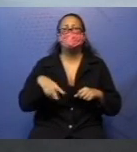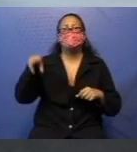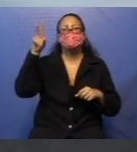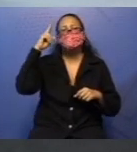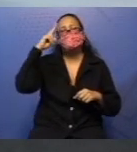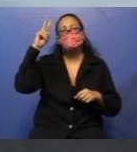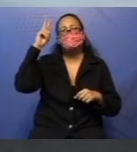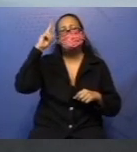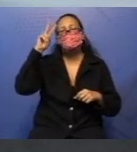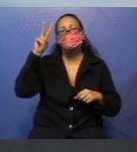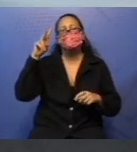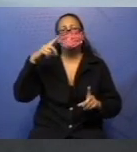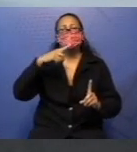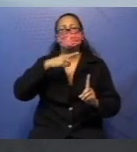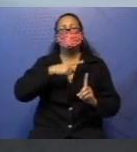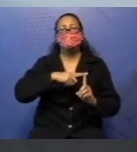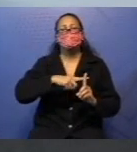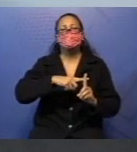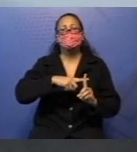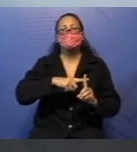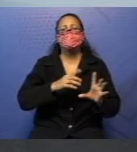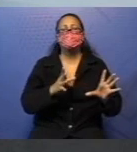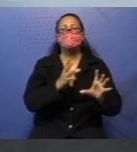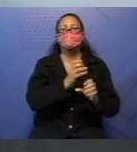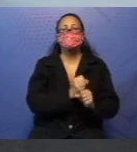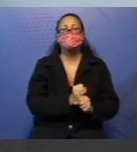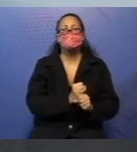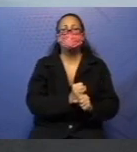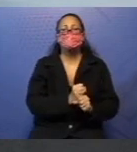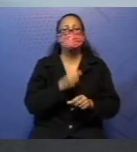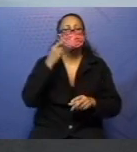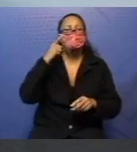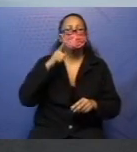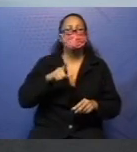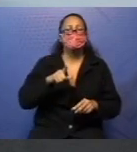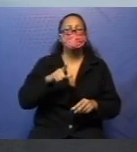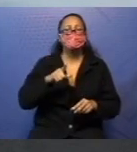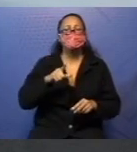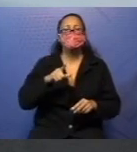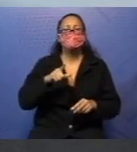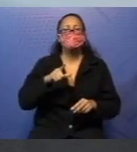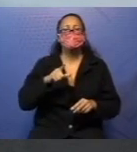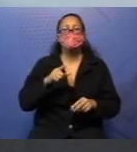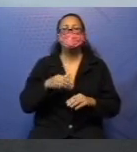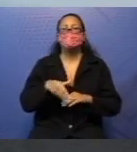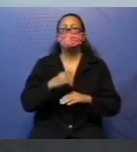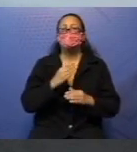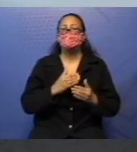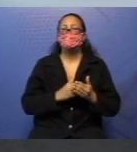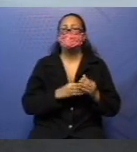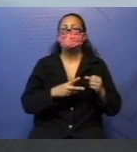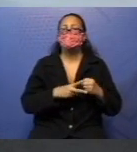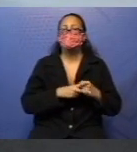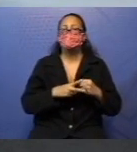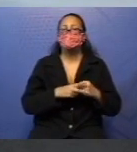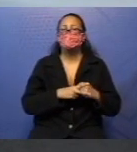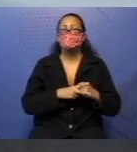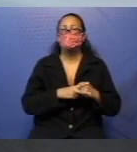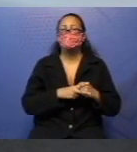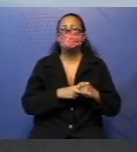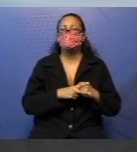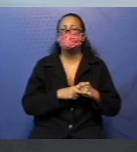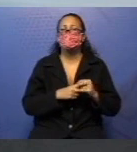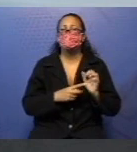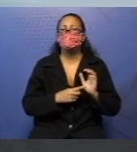ideia do mais, do somar, do ganhar. Então, todos esses verbos, quando aparecer